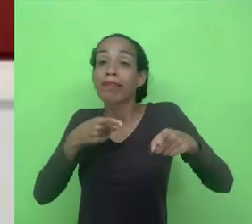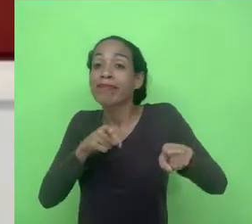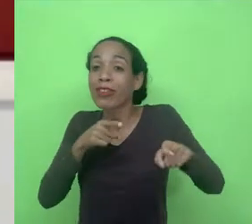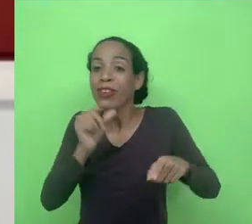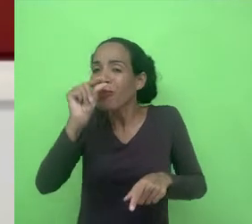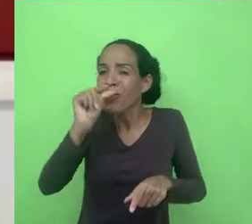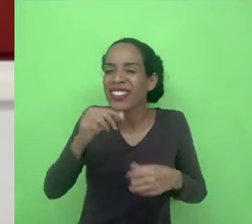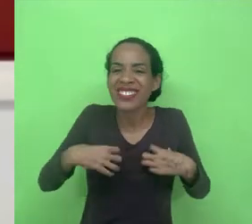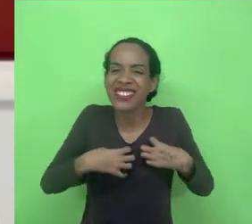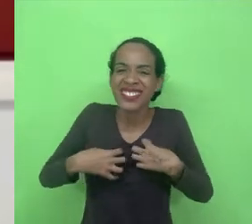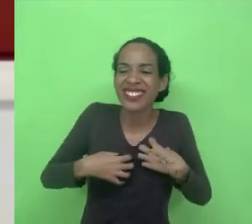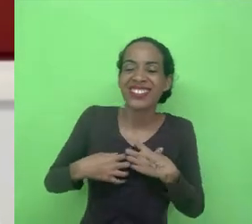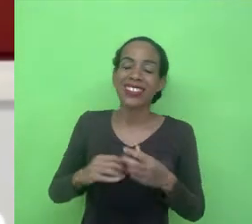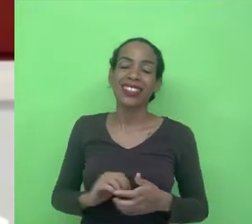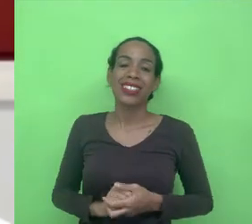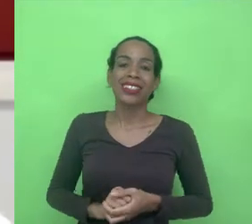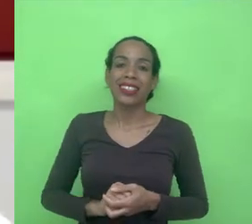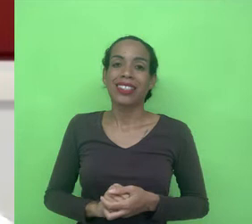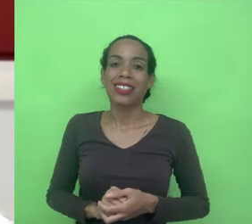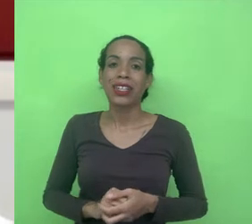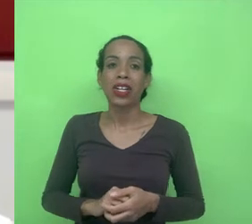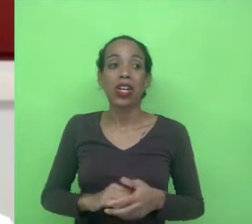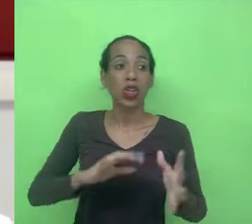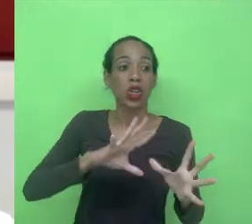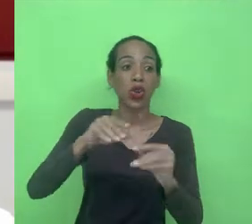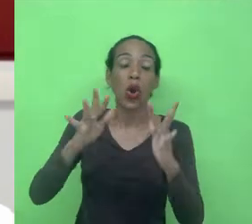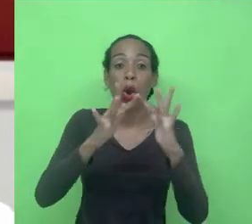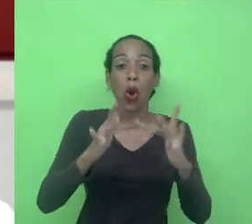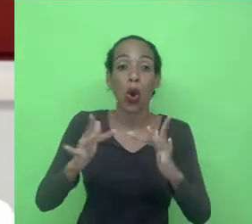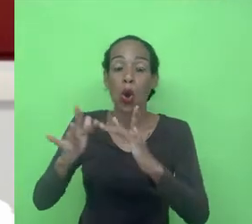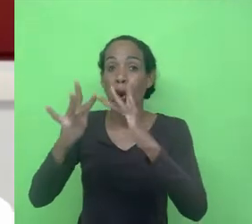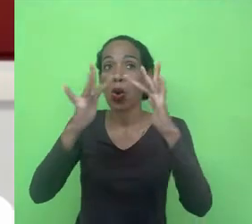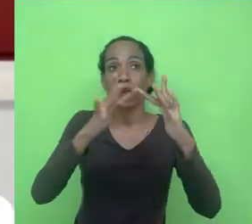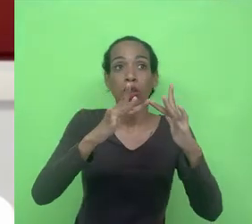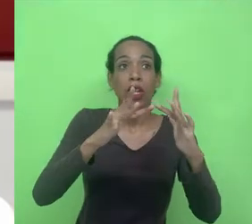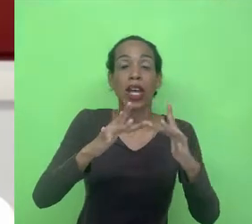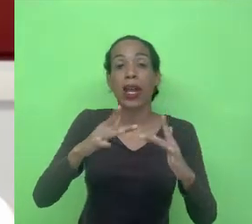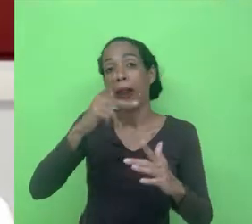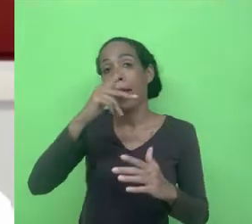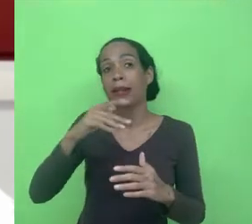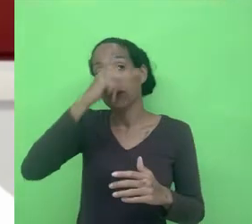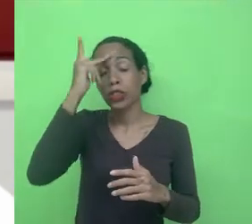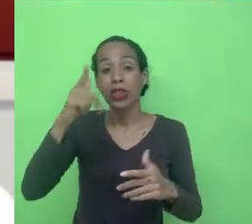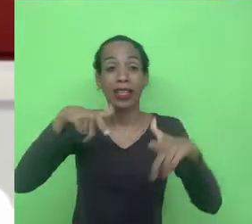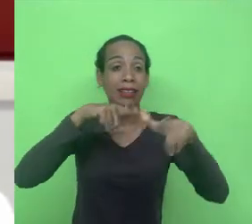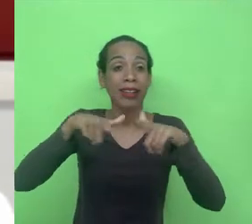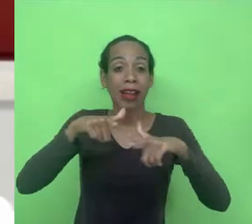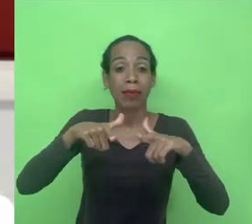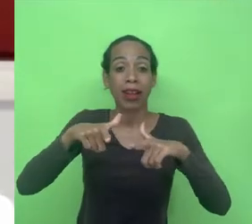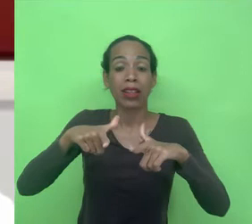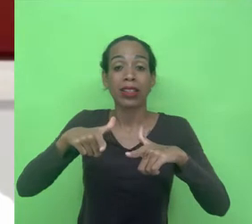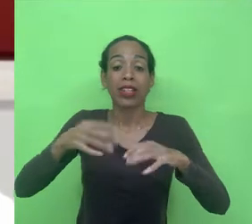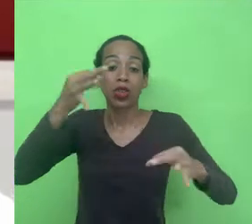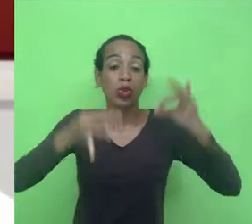eu, por todos os contatos que eu tenho com pessoas que trabalham no poder judiciário, elas são muito preocupadas em resolver alguma